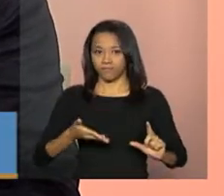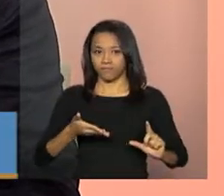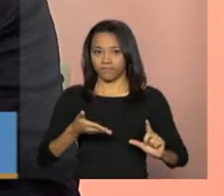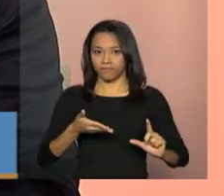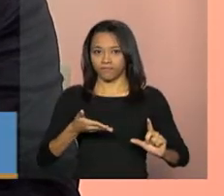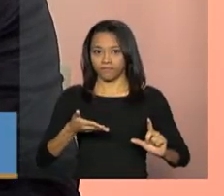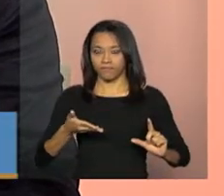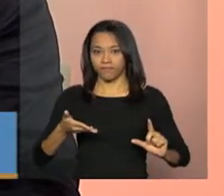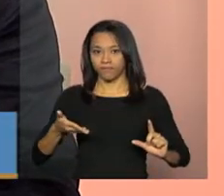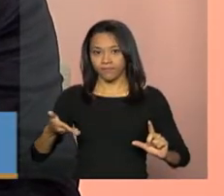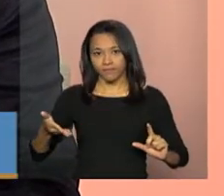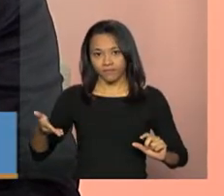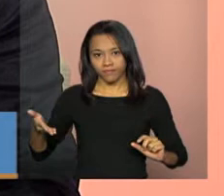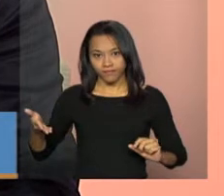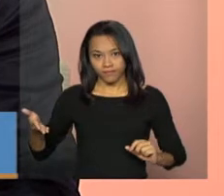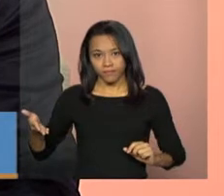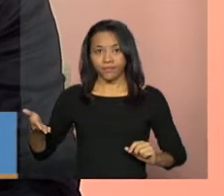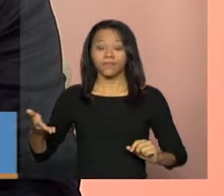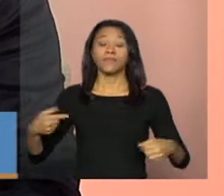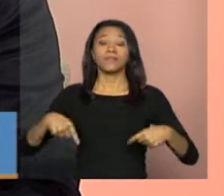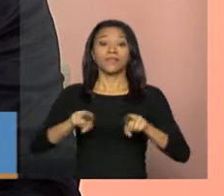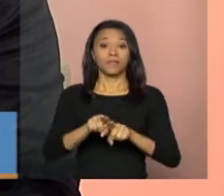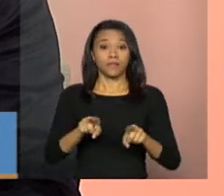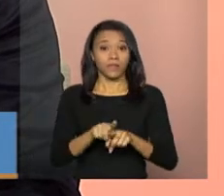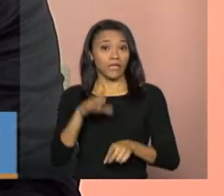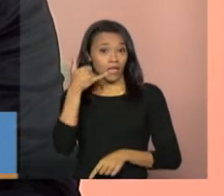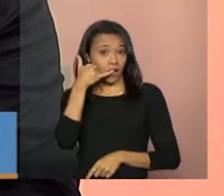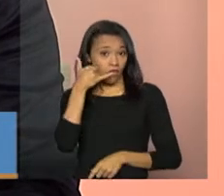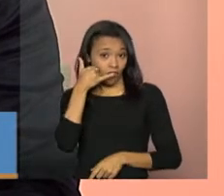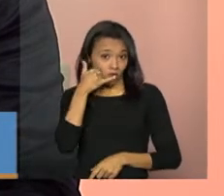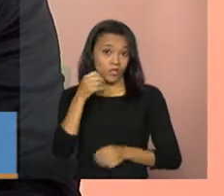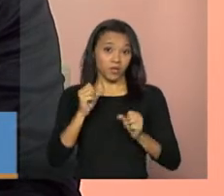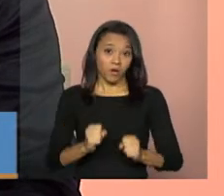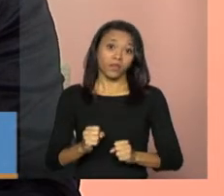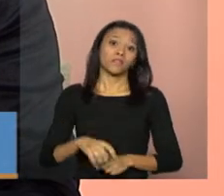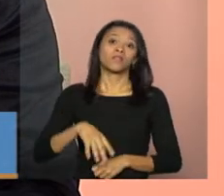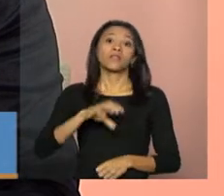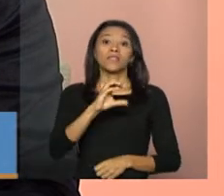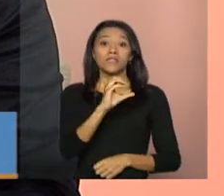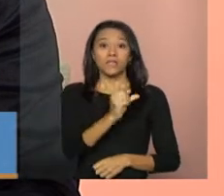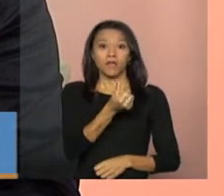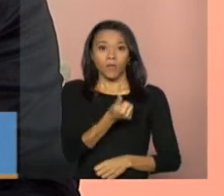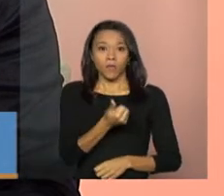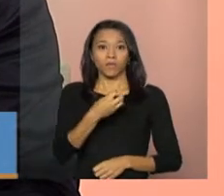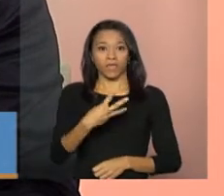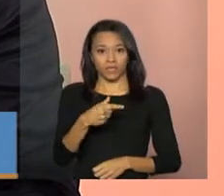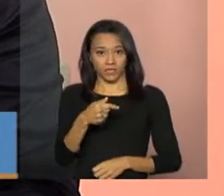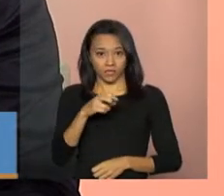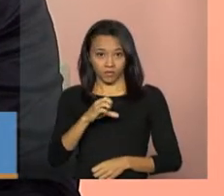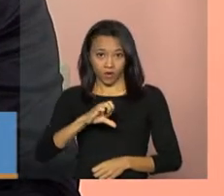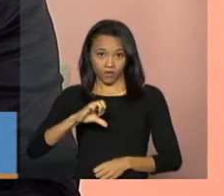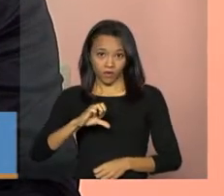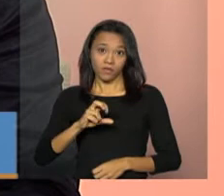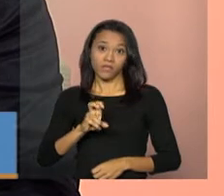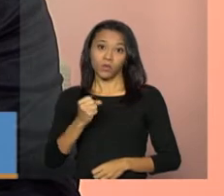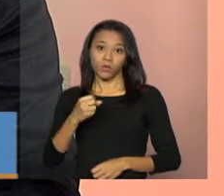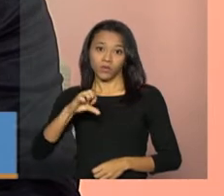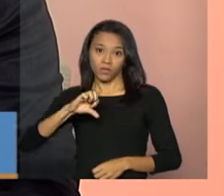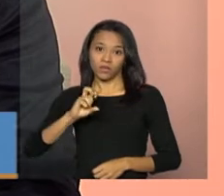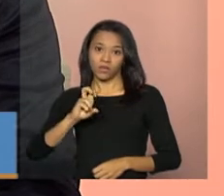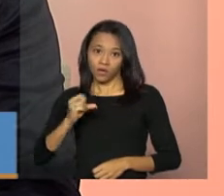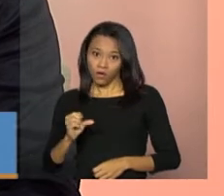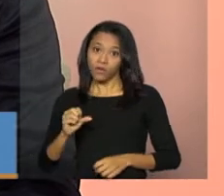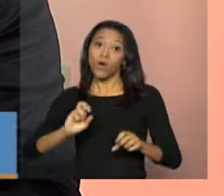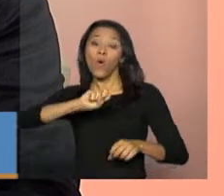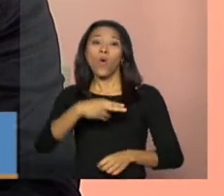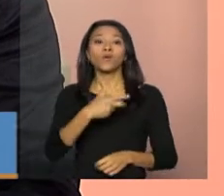mds.gov.br. Os telefones da NBR, 0 operadora 61 3799-5859